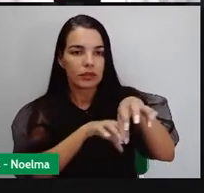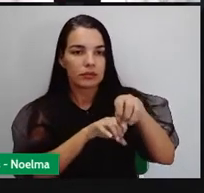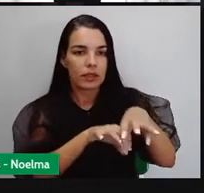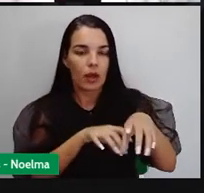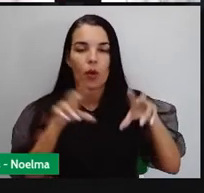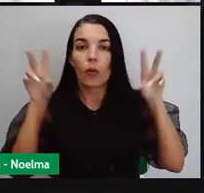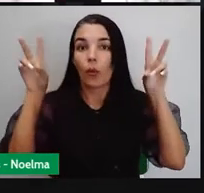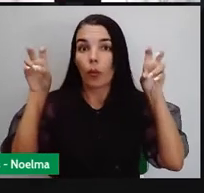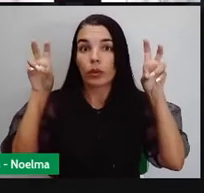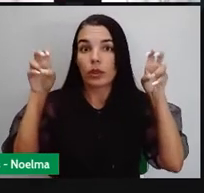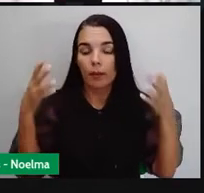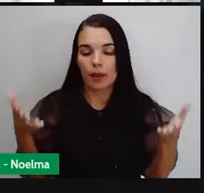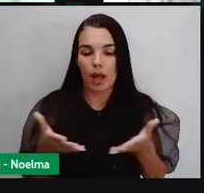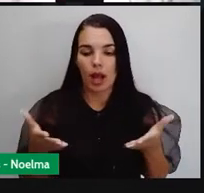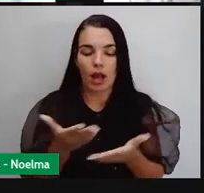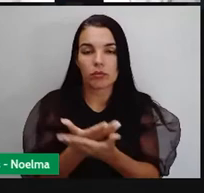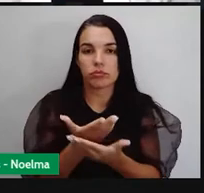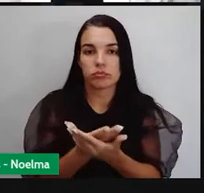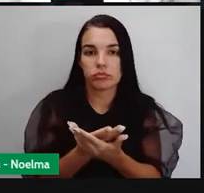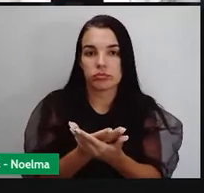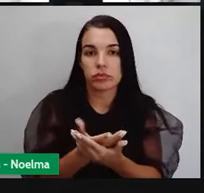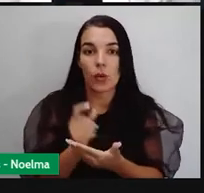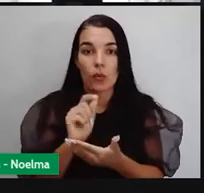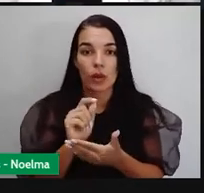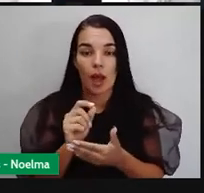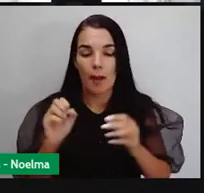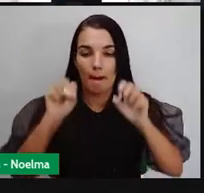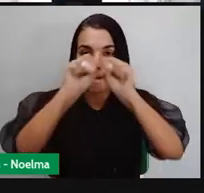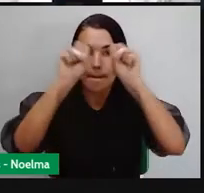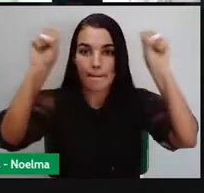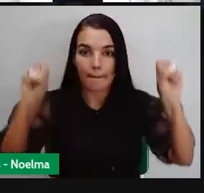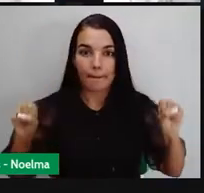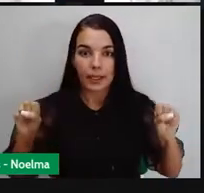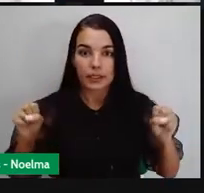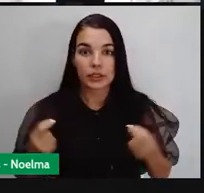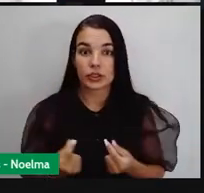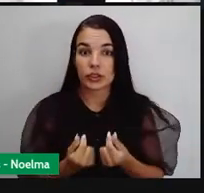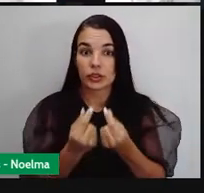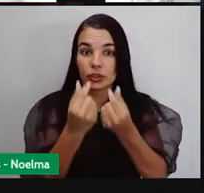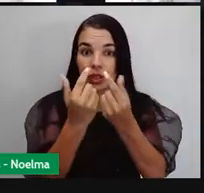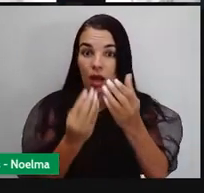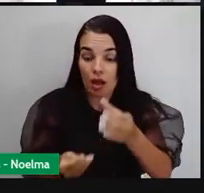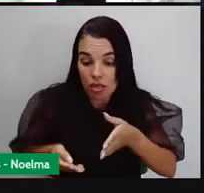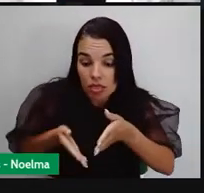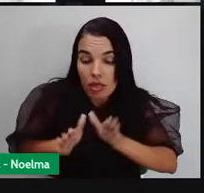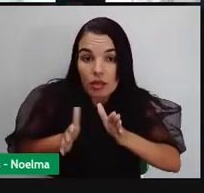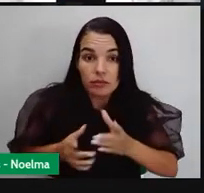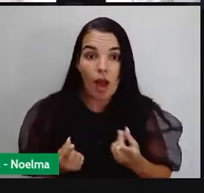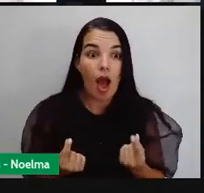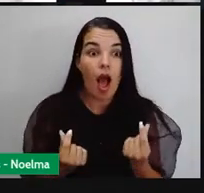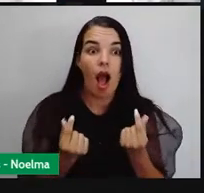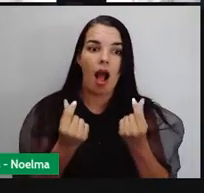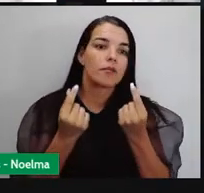tema da nossa aula hoje é o mercantilismo e o nascimento do capitalismo.